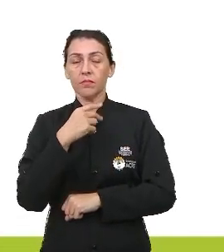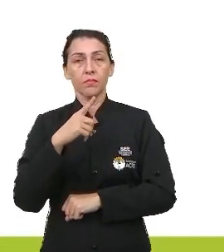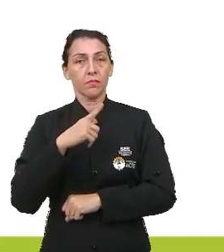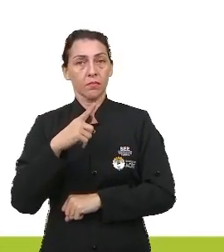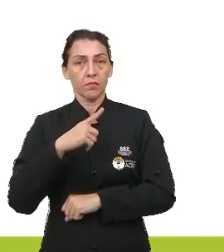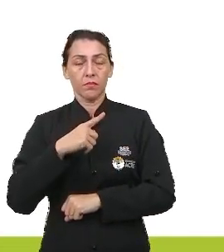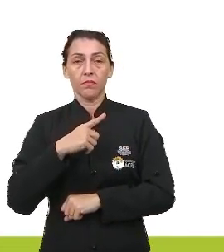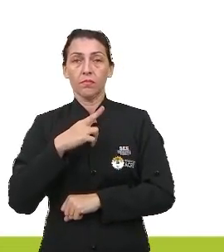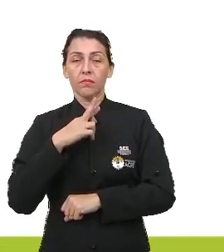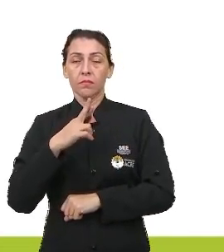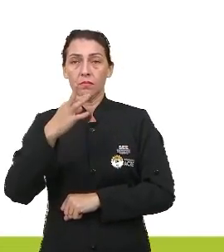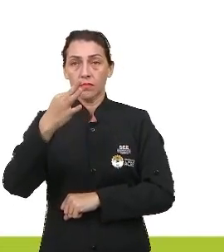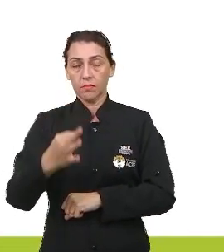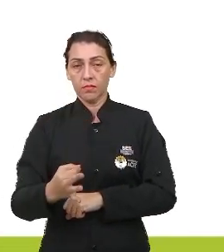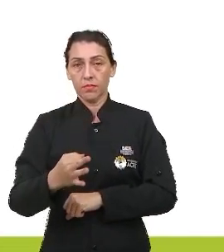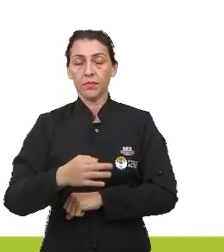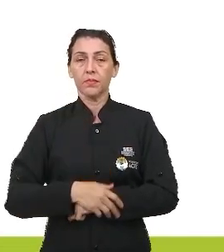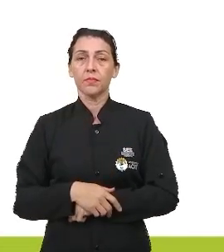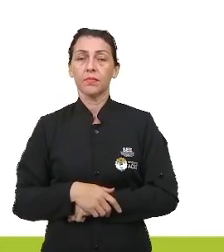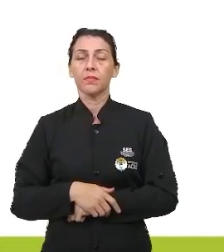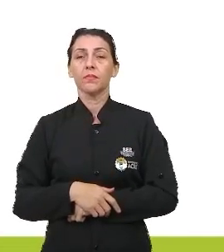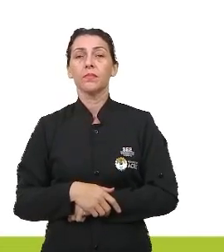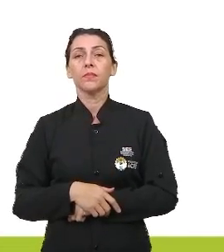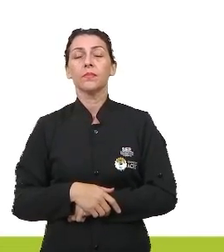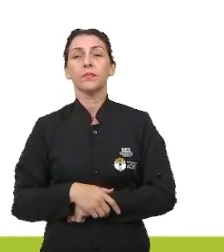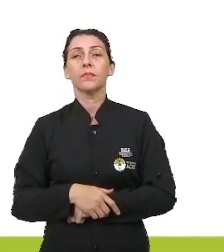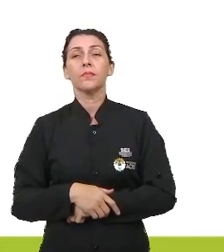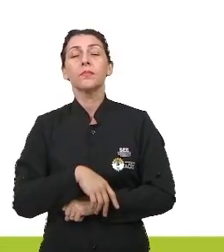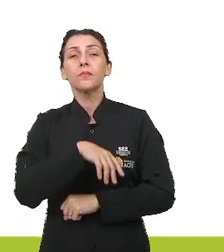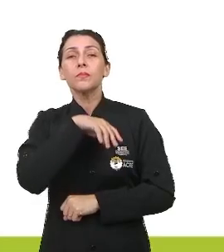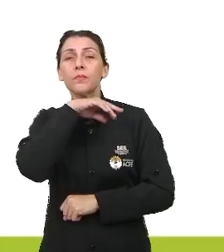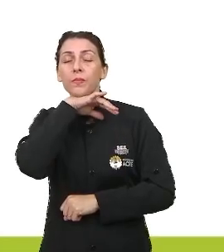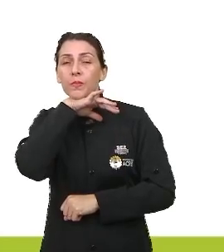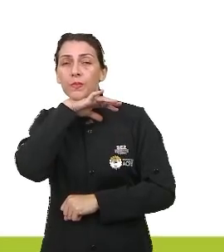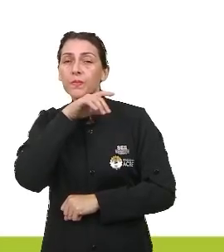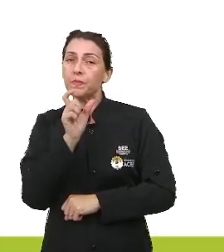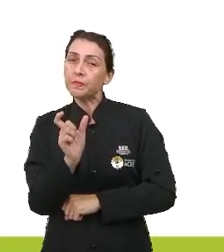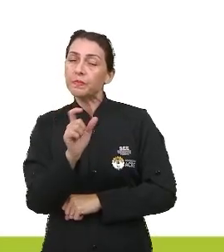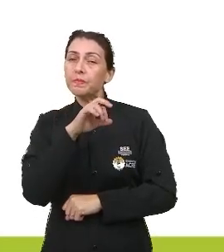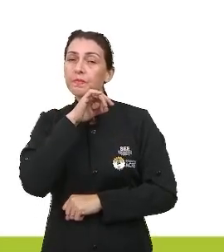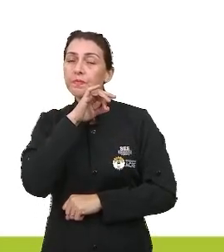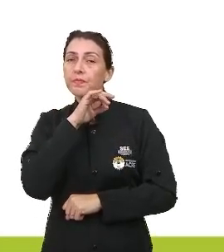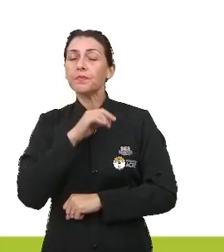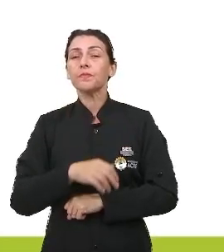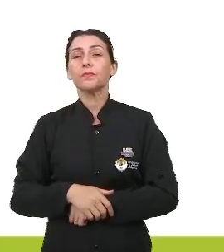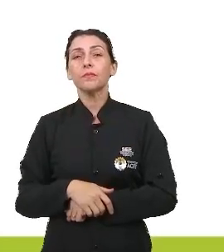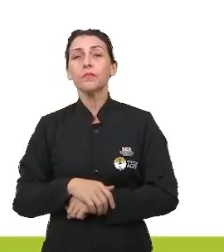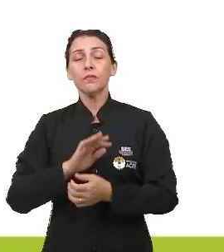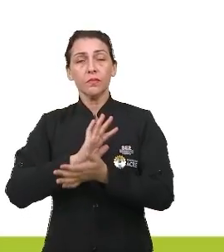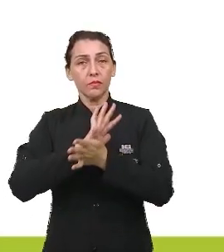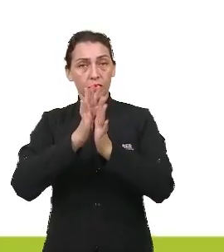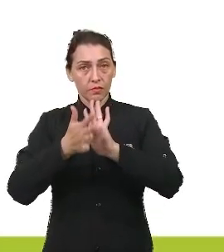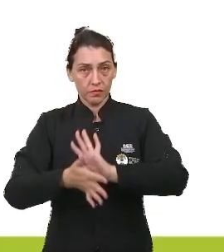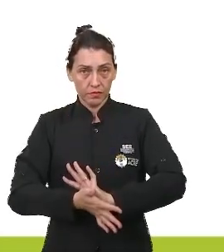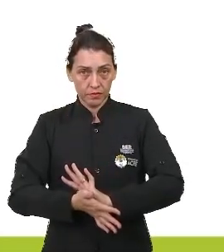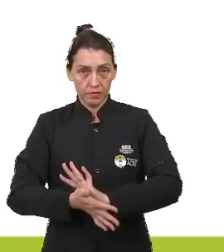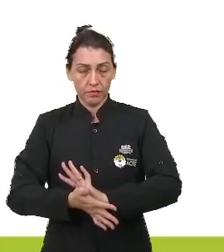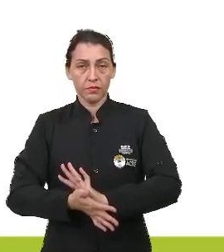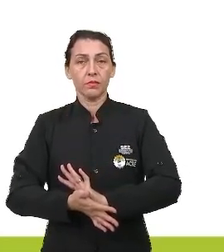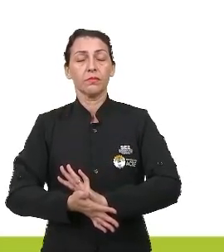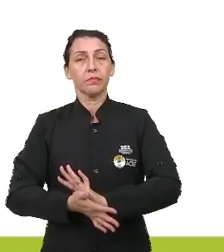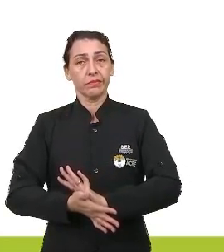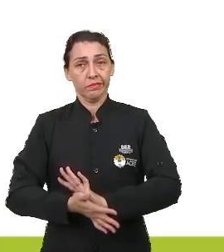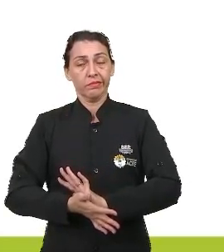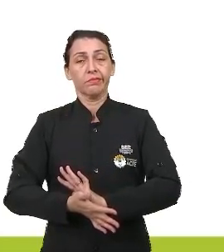alternativa correta com um caráter ruim, pejorativo. Nesse caso aí, a destruição de sua realidade